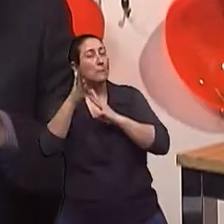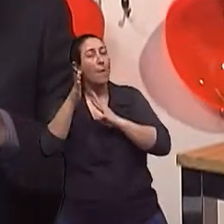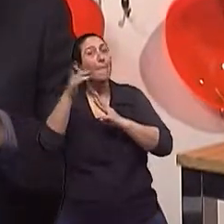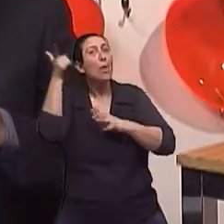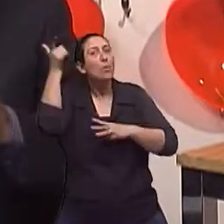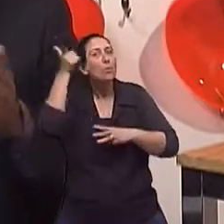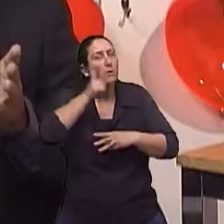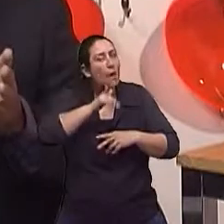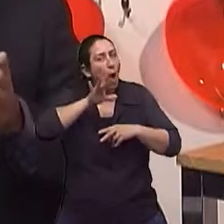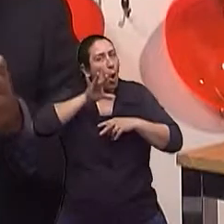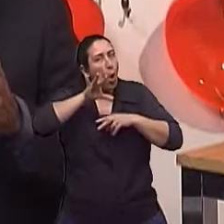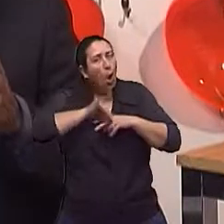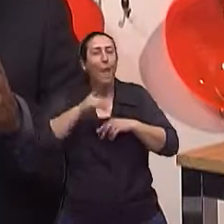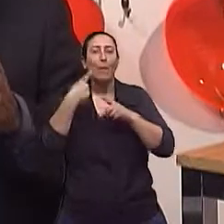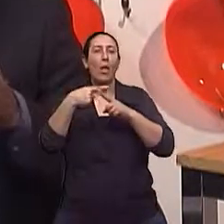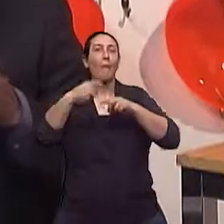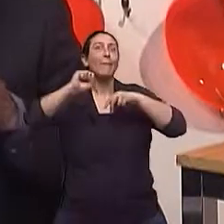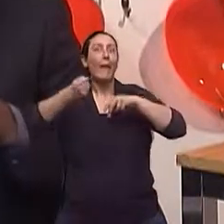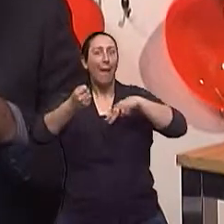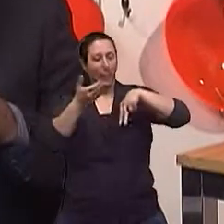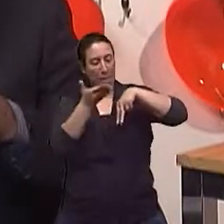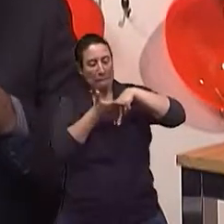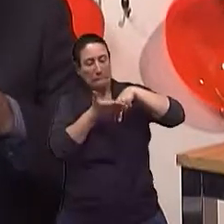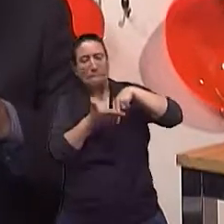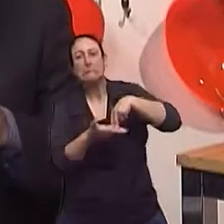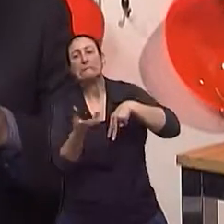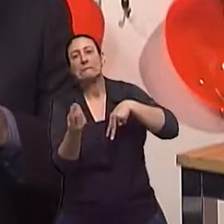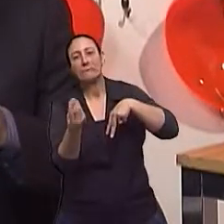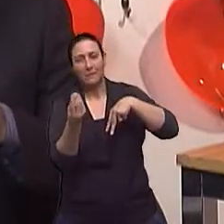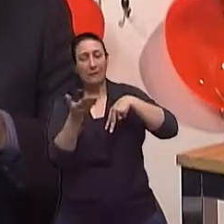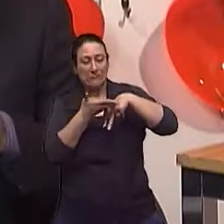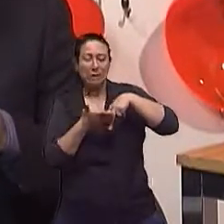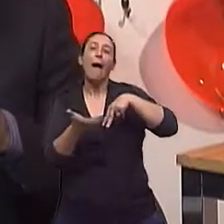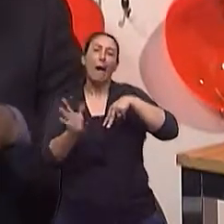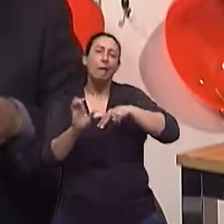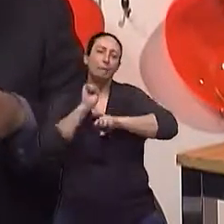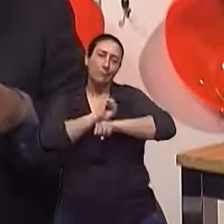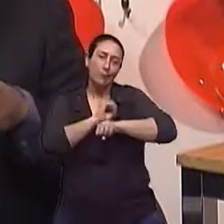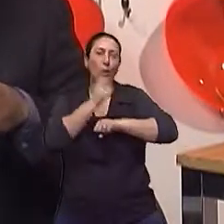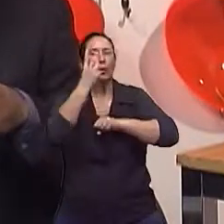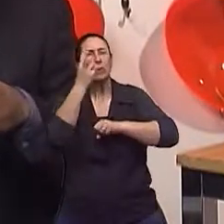consolidar primeiro. Mas ela tem que fazer fisioterapia muito intensa, mesmo sem poder apoiar.